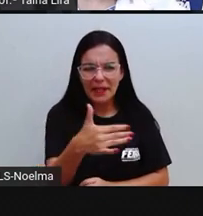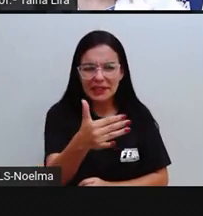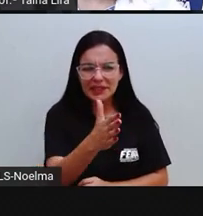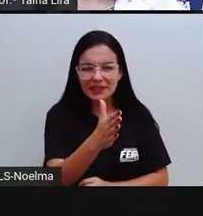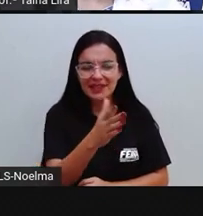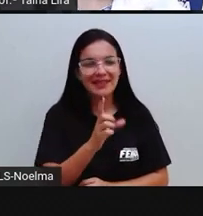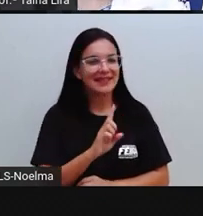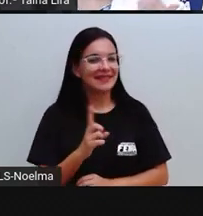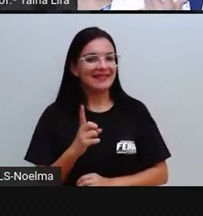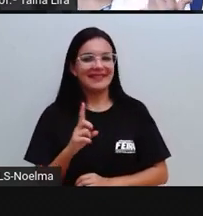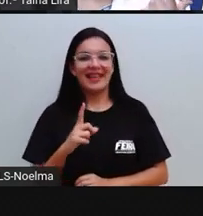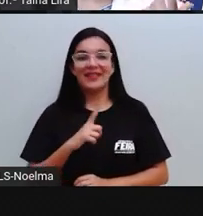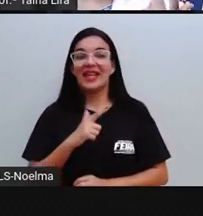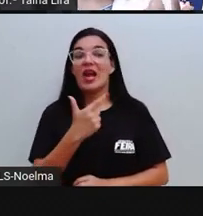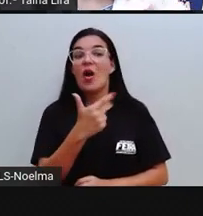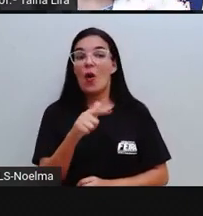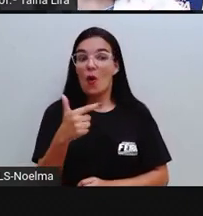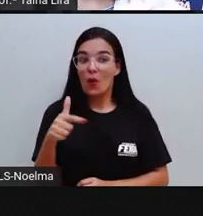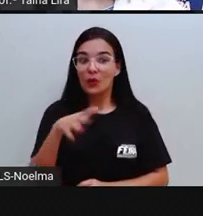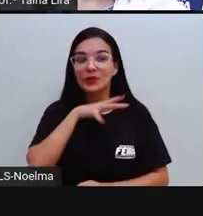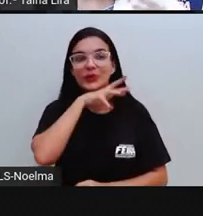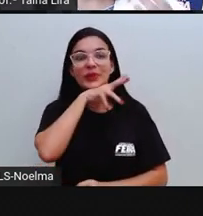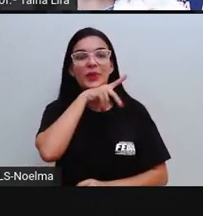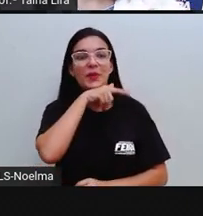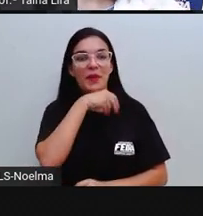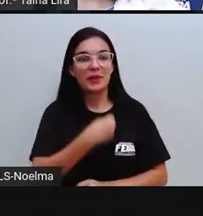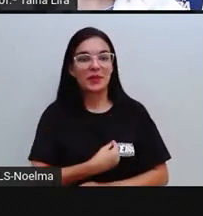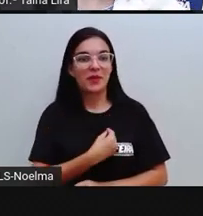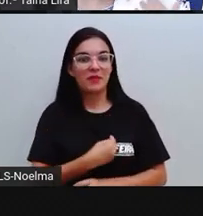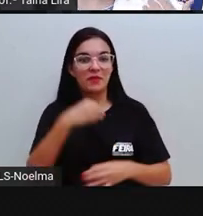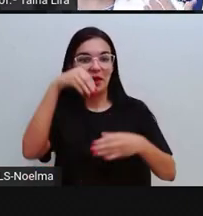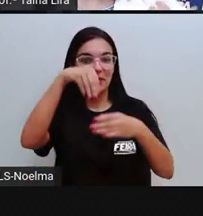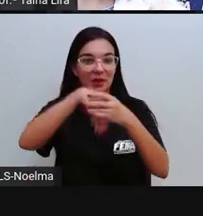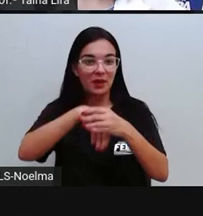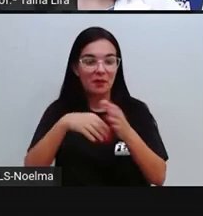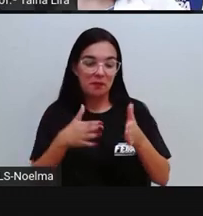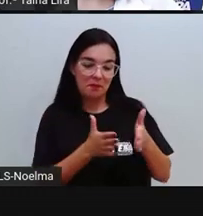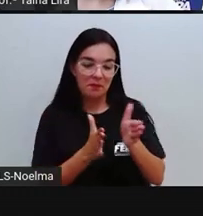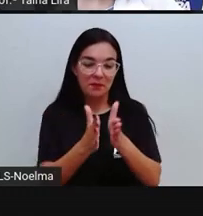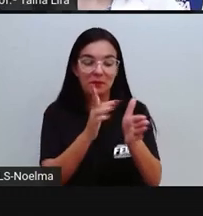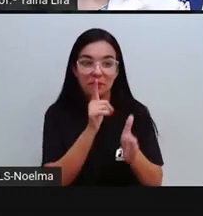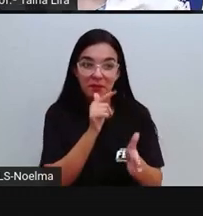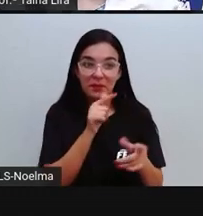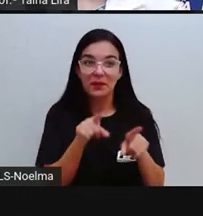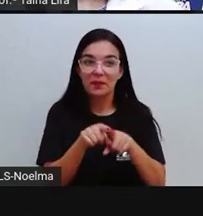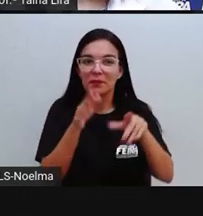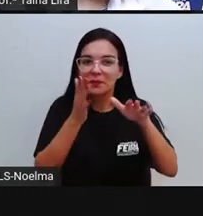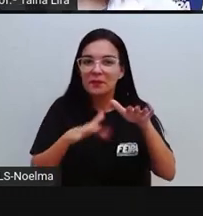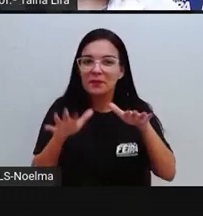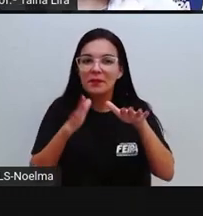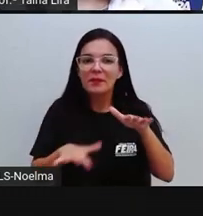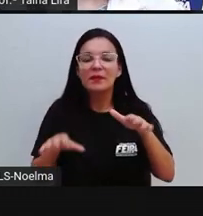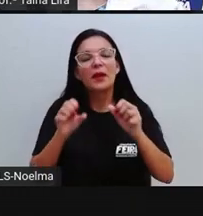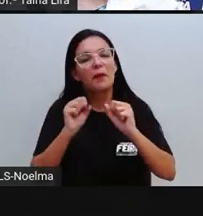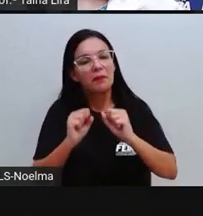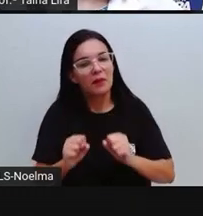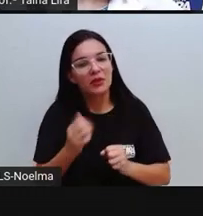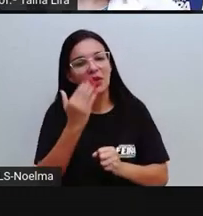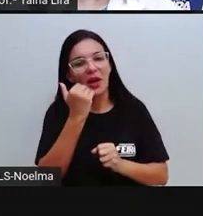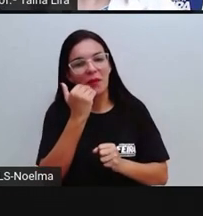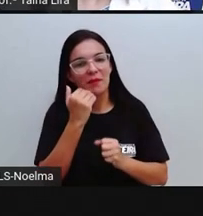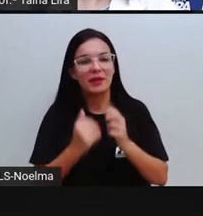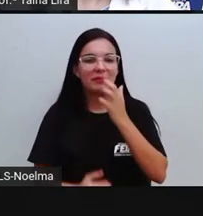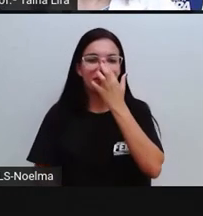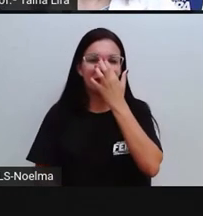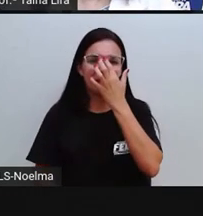peixes, tá? Existem outros animais que vivem lá no mar, ou até mesmo nos rios, que são pescados, tá bom?